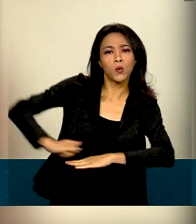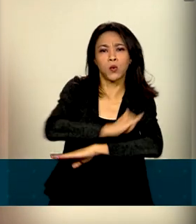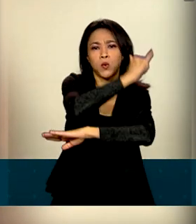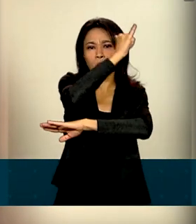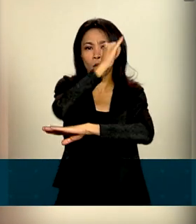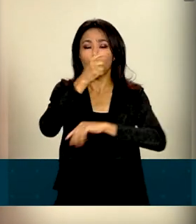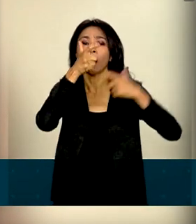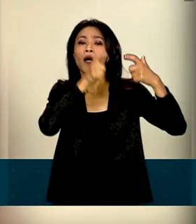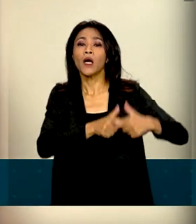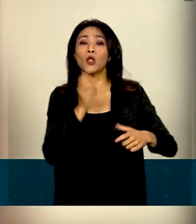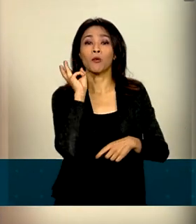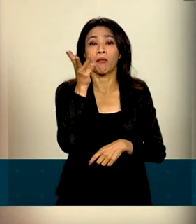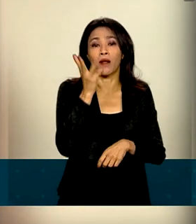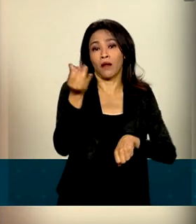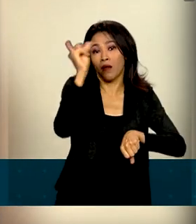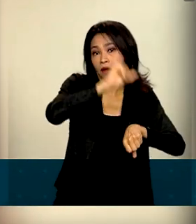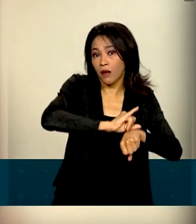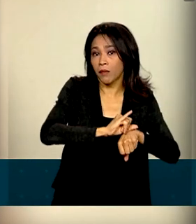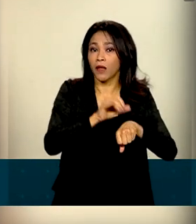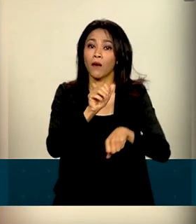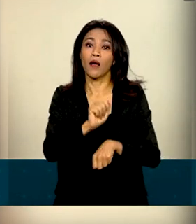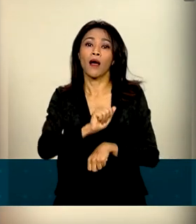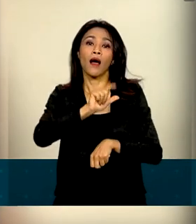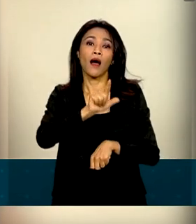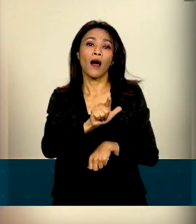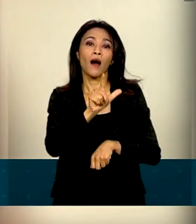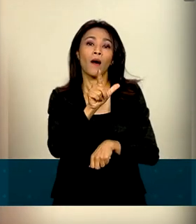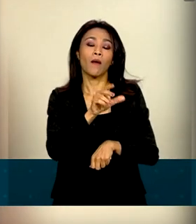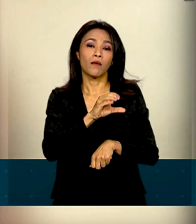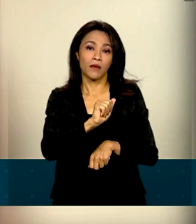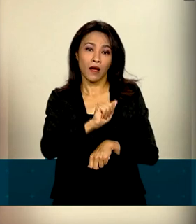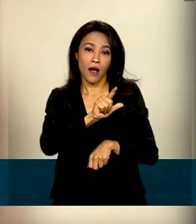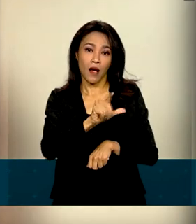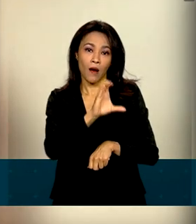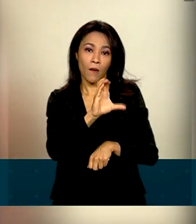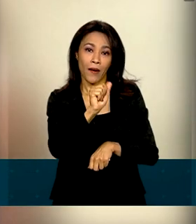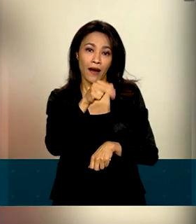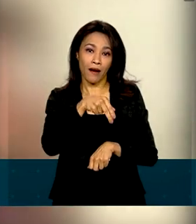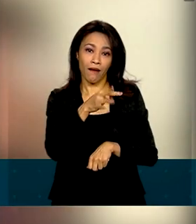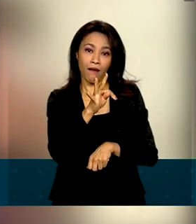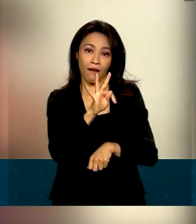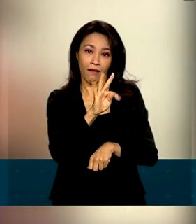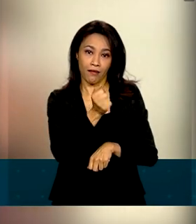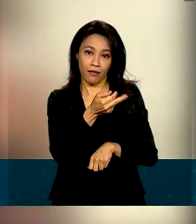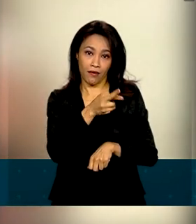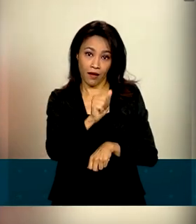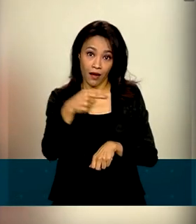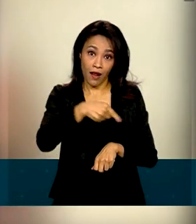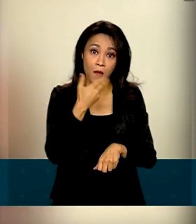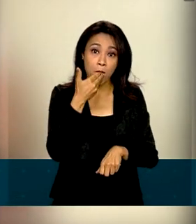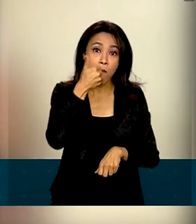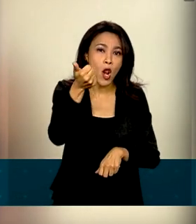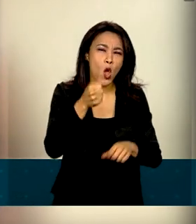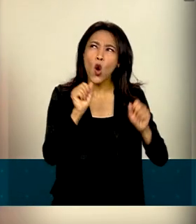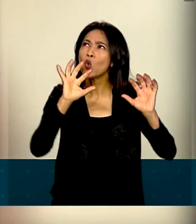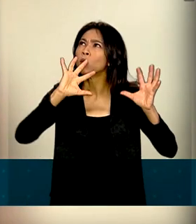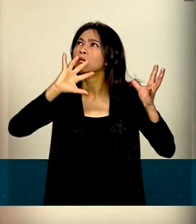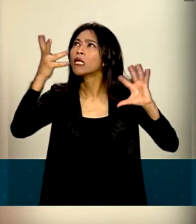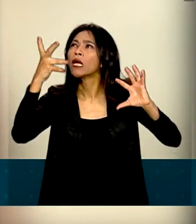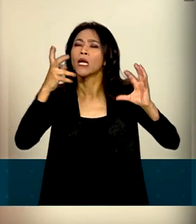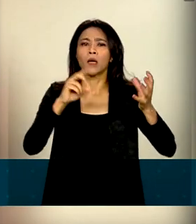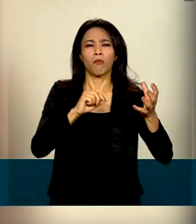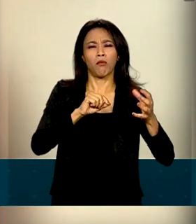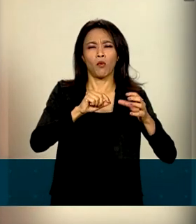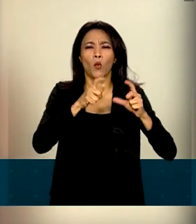lugar privilegiado geograficamente, logisticamente, em termos de custo, de situação ambiental, para